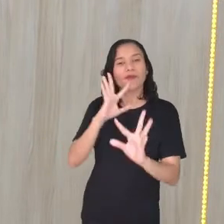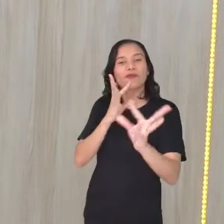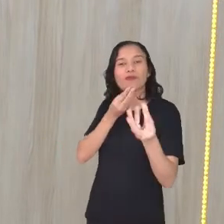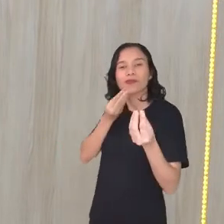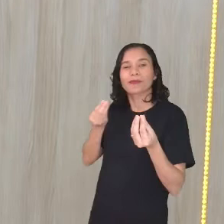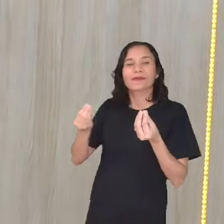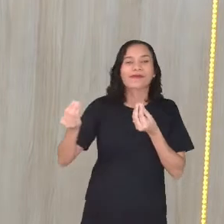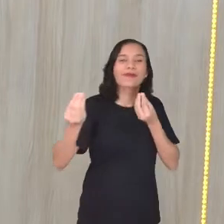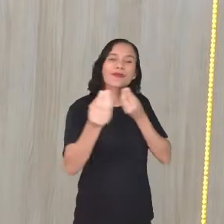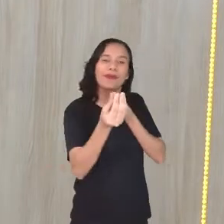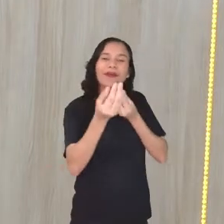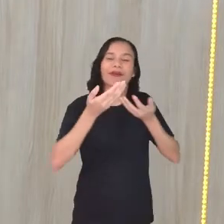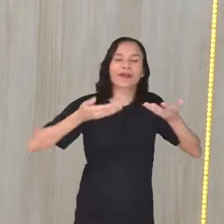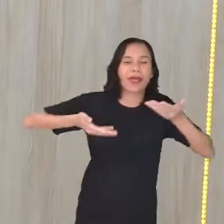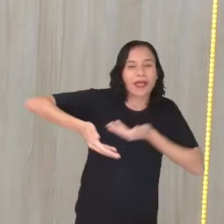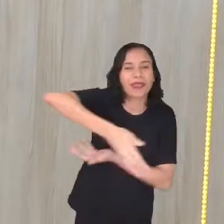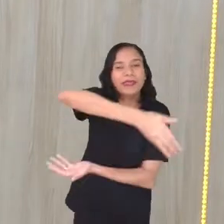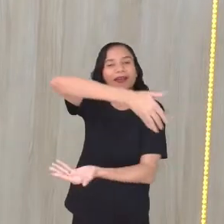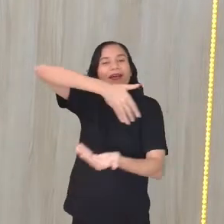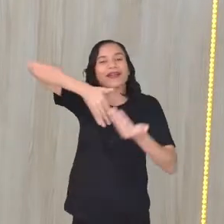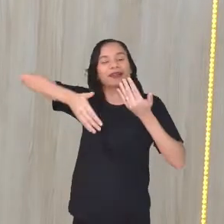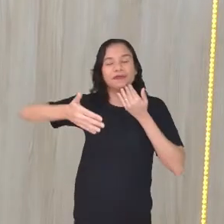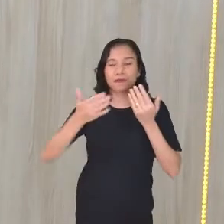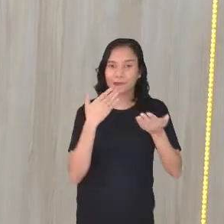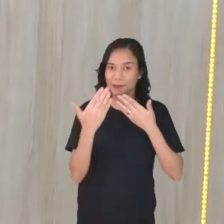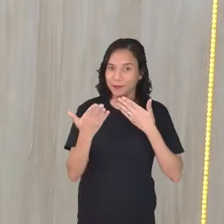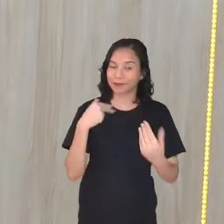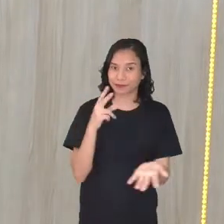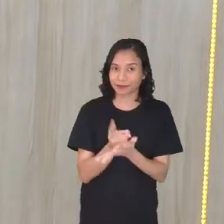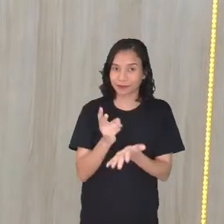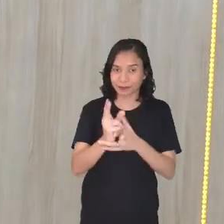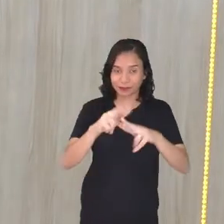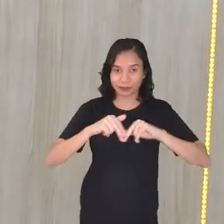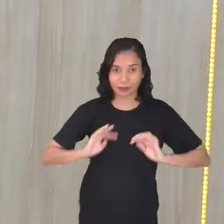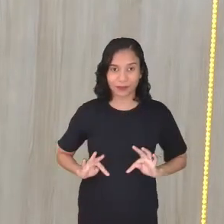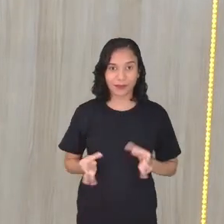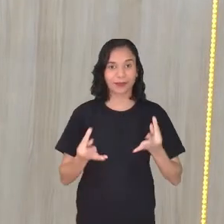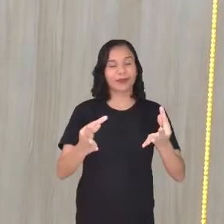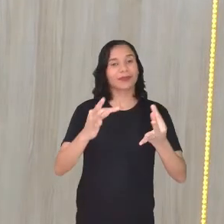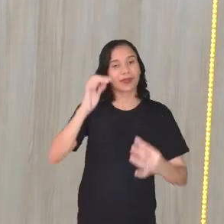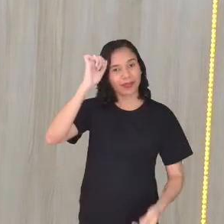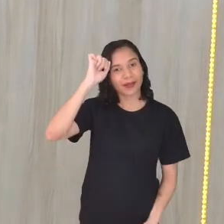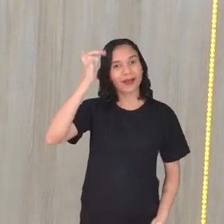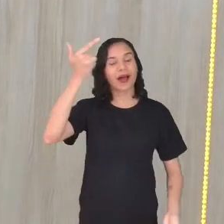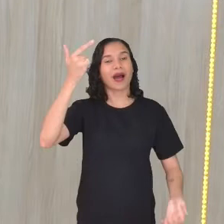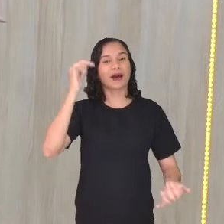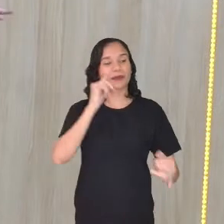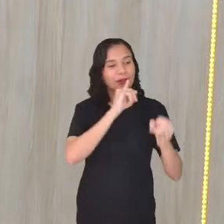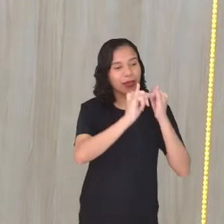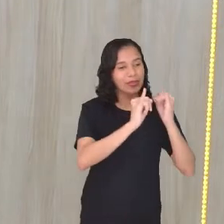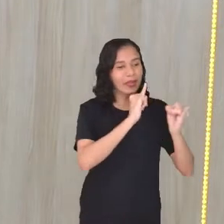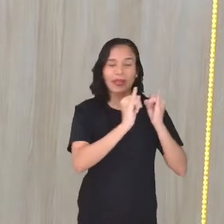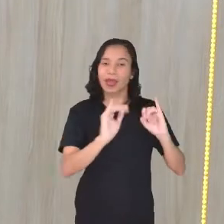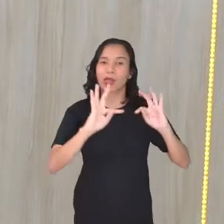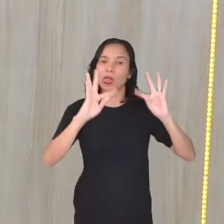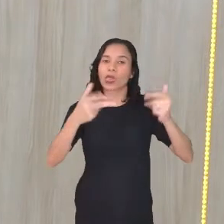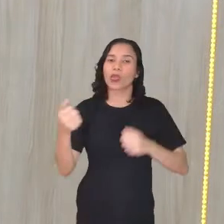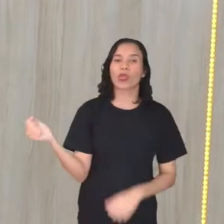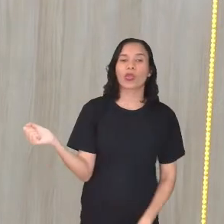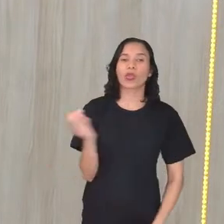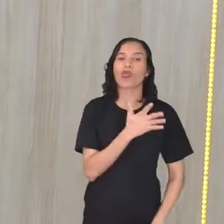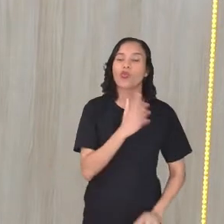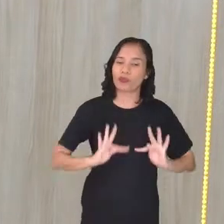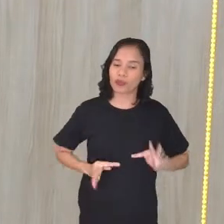interagindo, dialogando e aí a tecnologia, né? A internet, todas essas novas